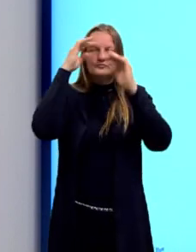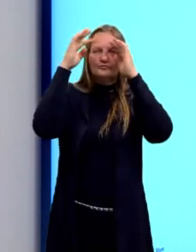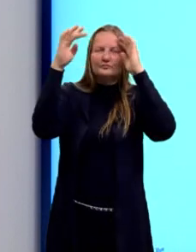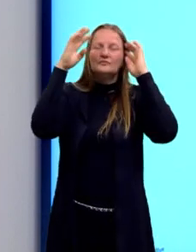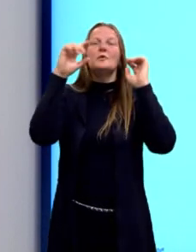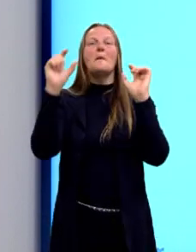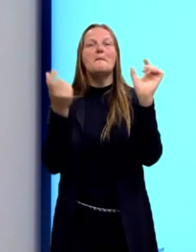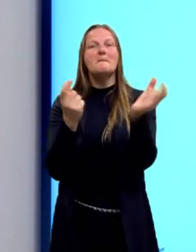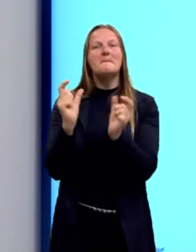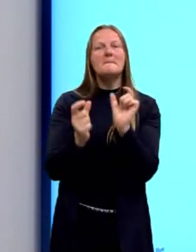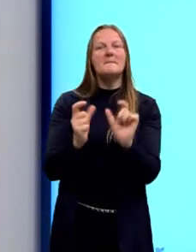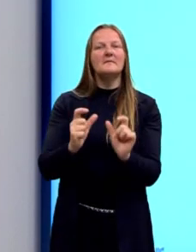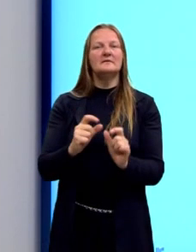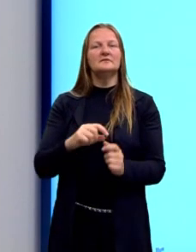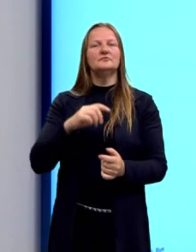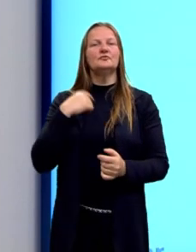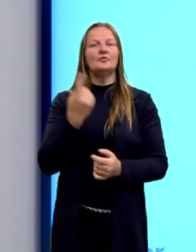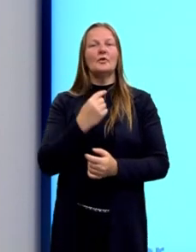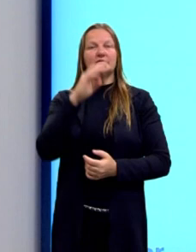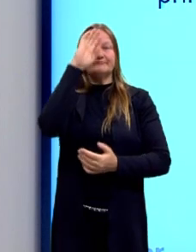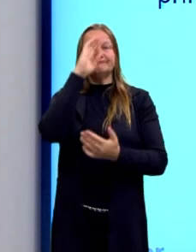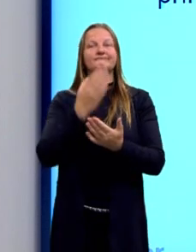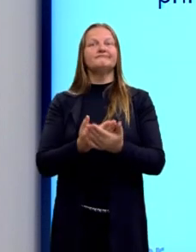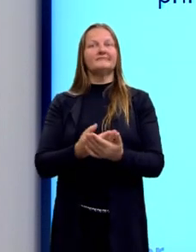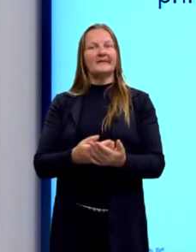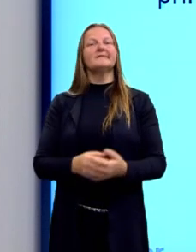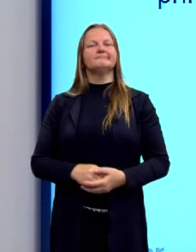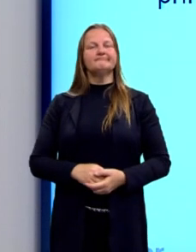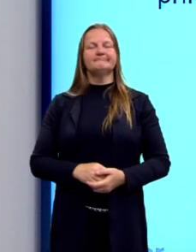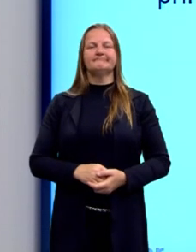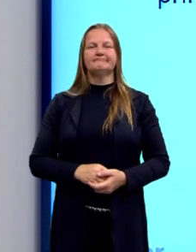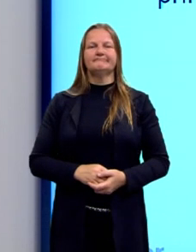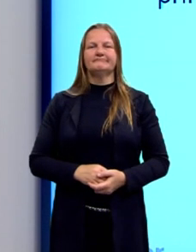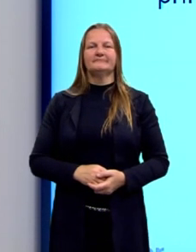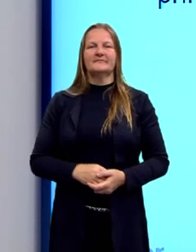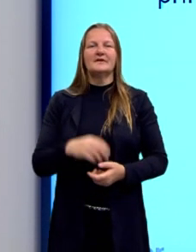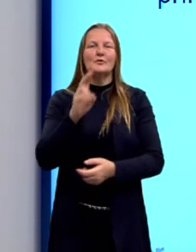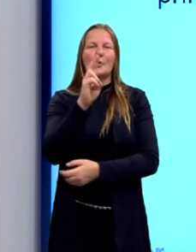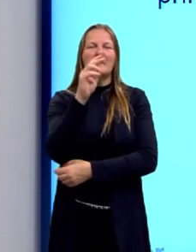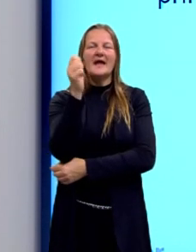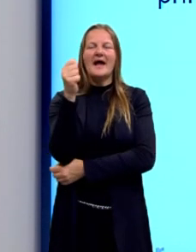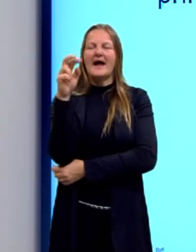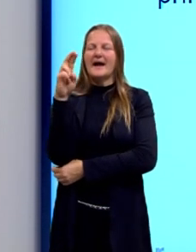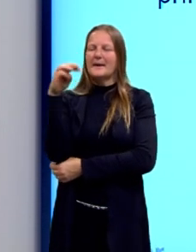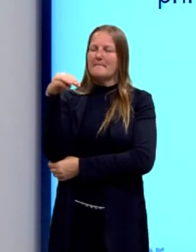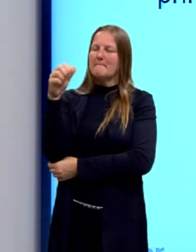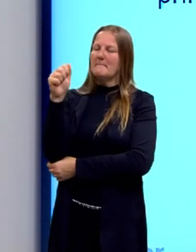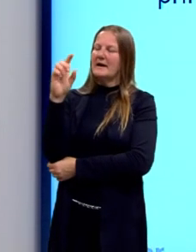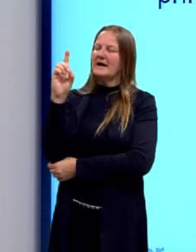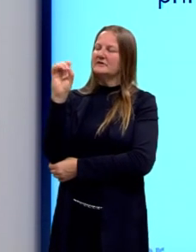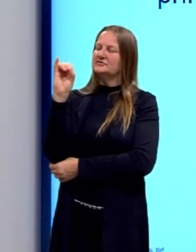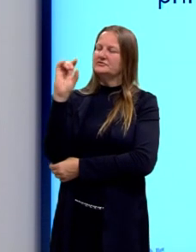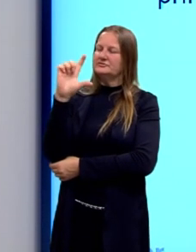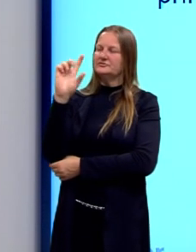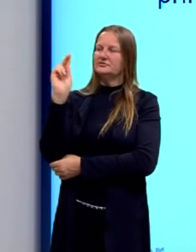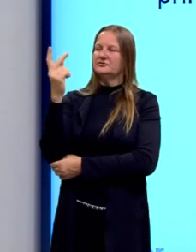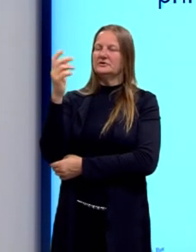esses termos, e nós, às vezes, caímos nessas armadilhas. Vamos ver algumas, vamos discutir alguns